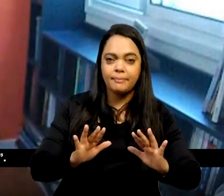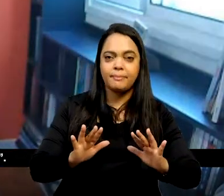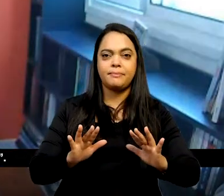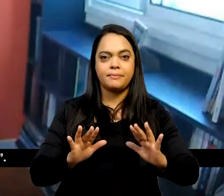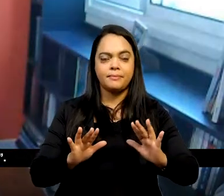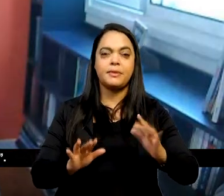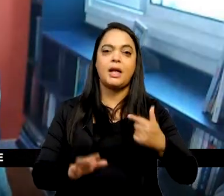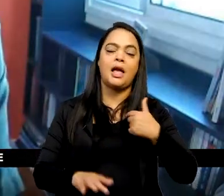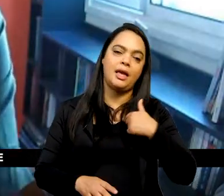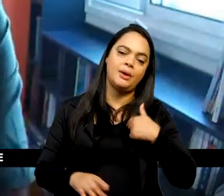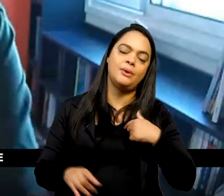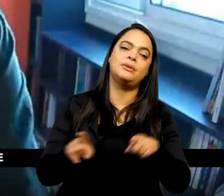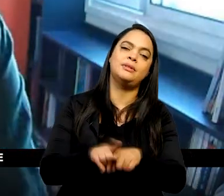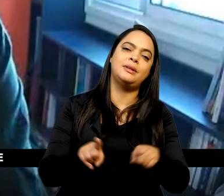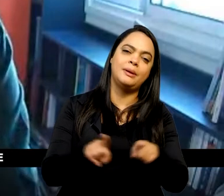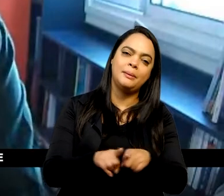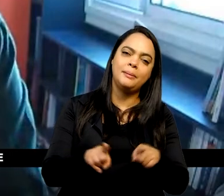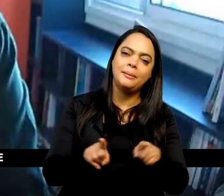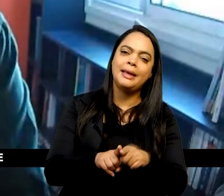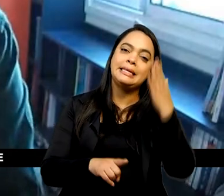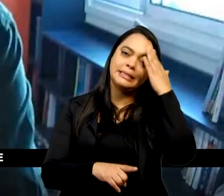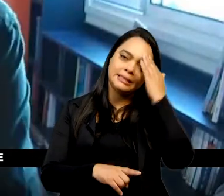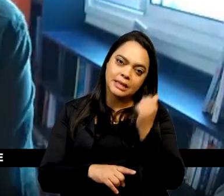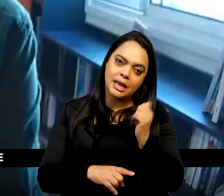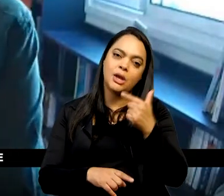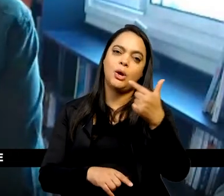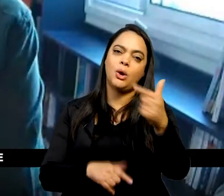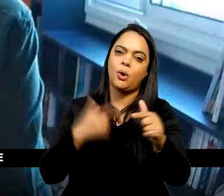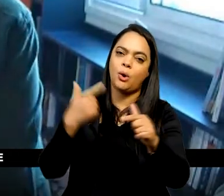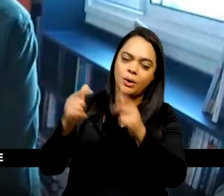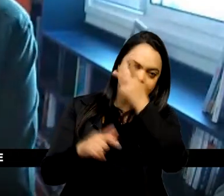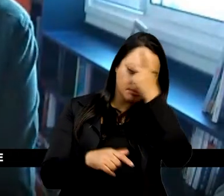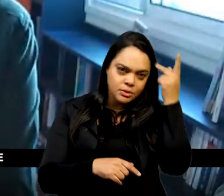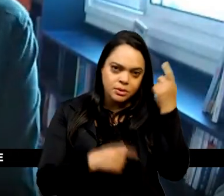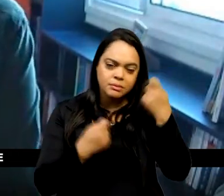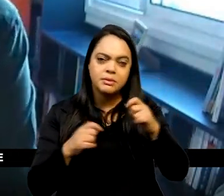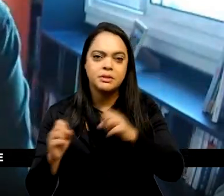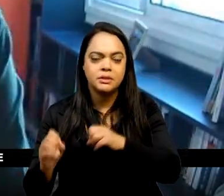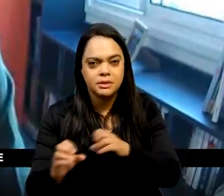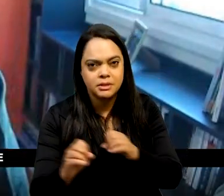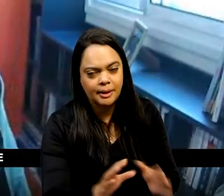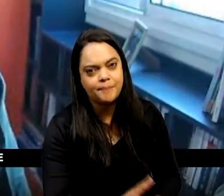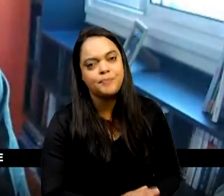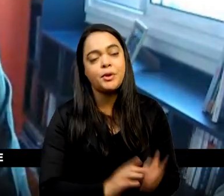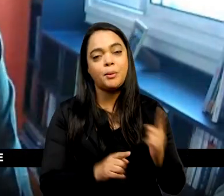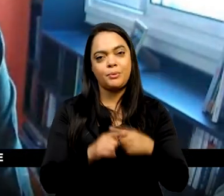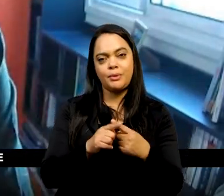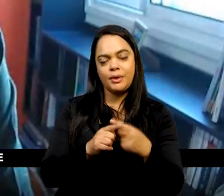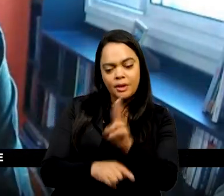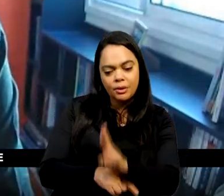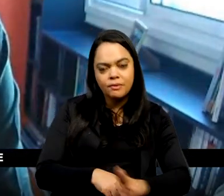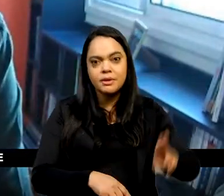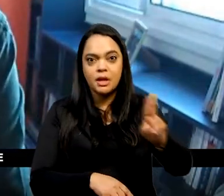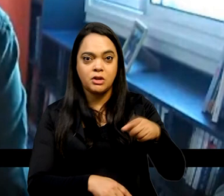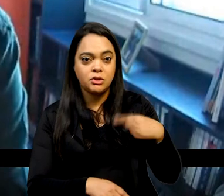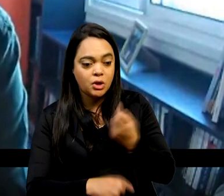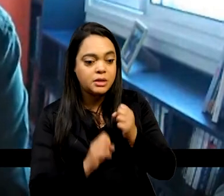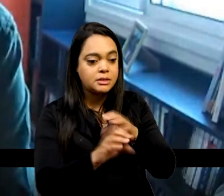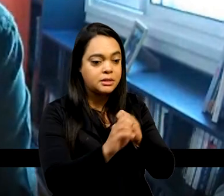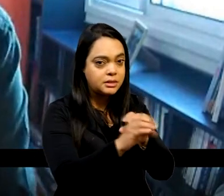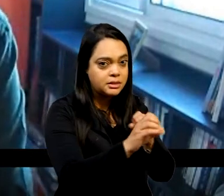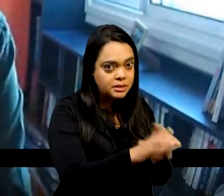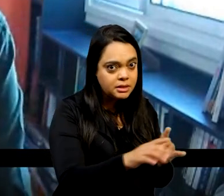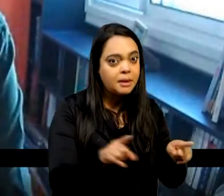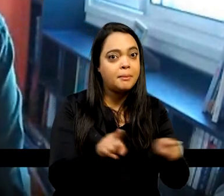ensinar, porque numa universidade, não apenas a gente ensina, mas a gente pesquisa algo que